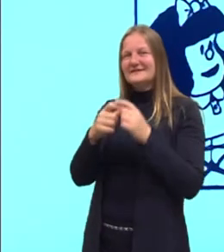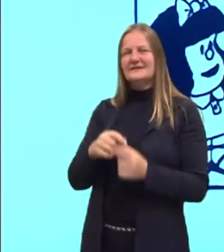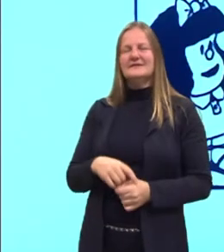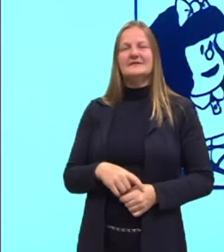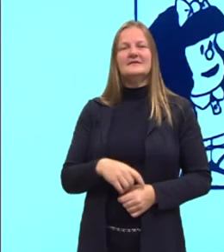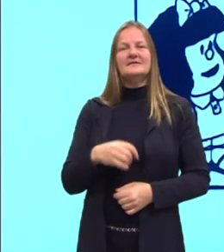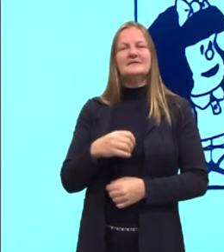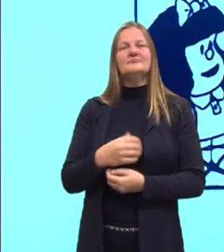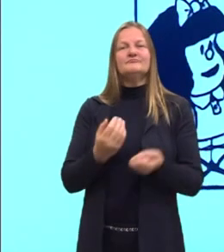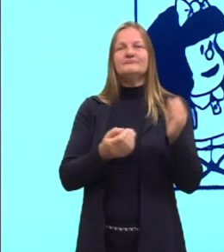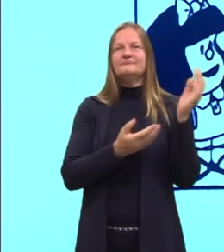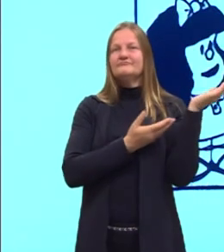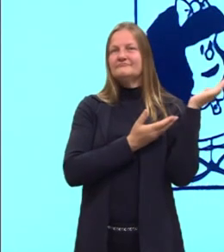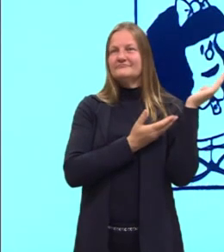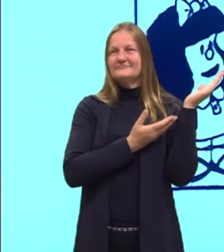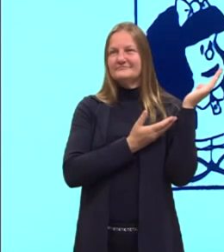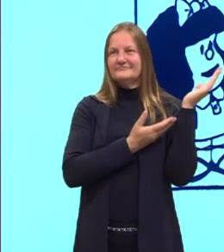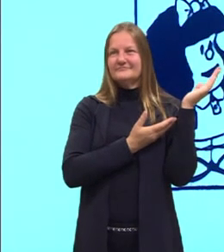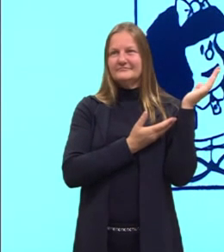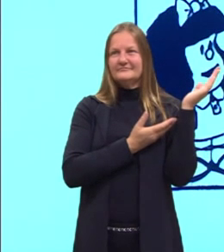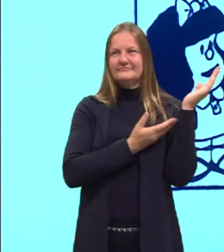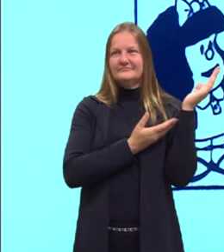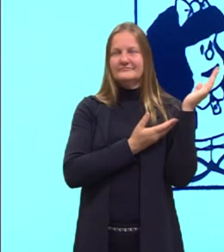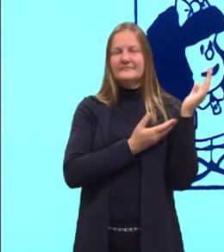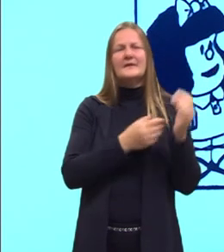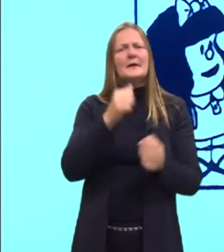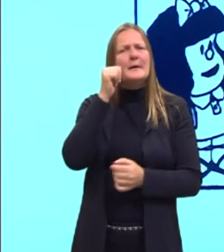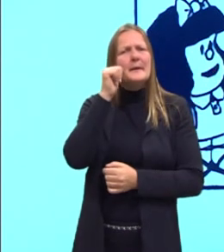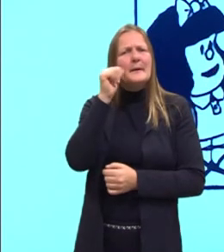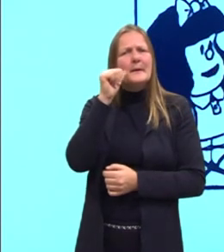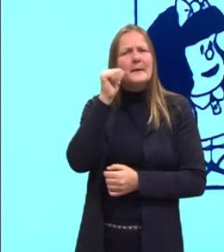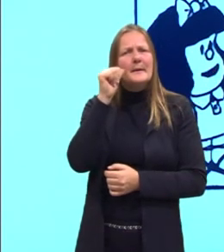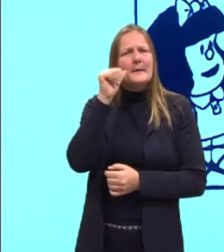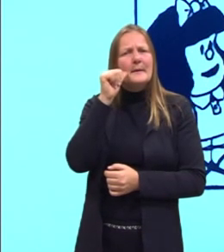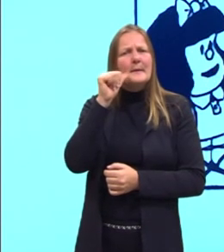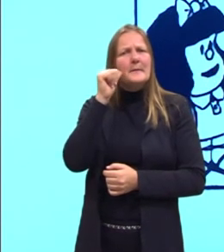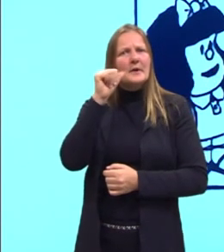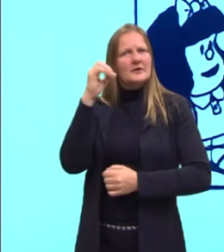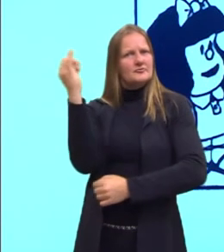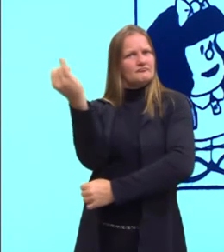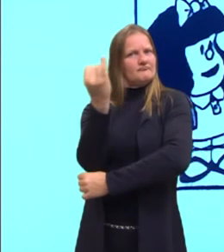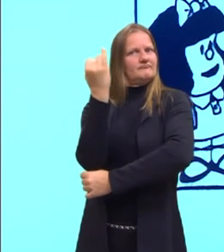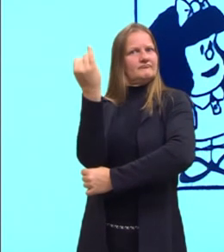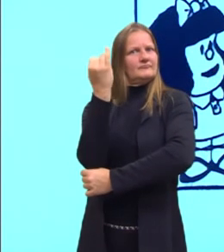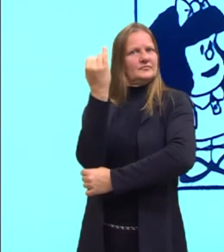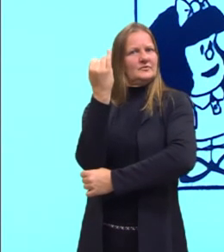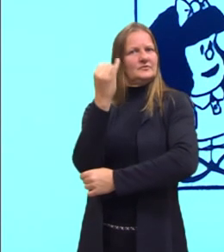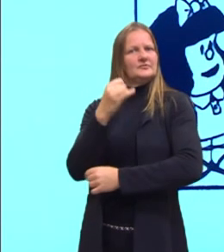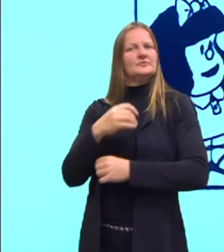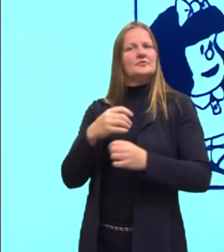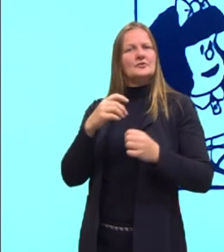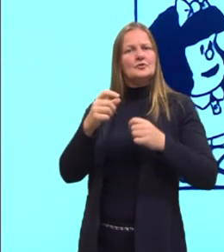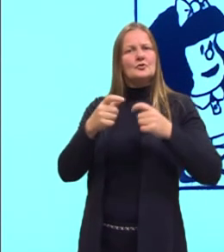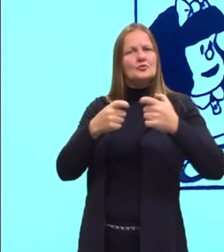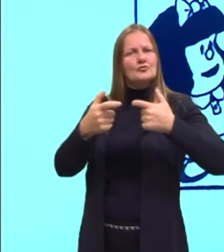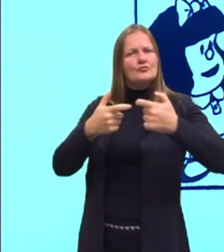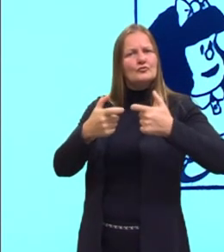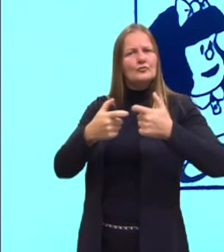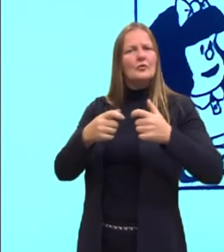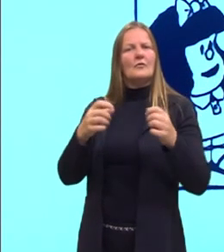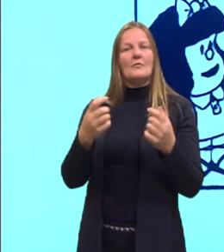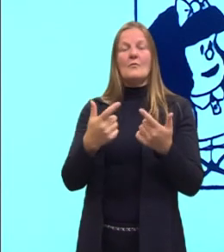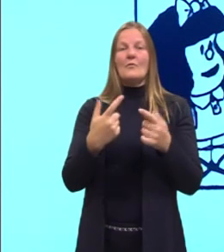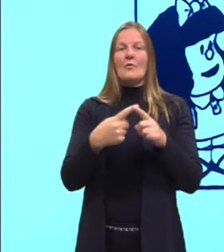Important ladies play bridge. Meninas, senhoras importantes jogam bridge. Então, eu